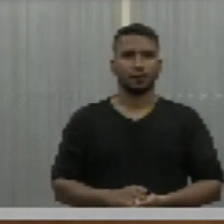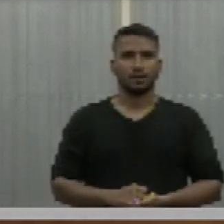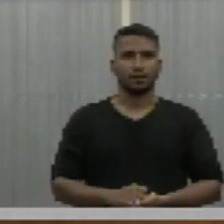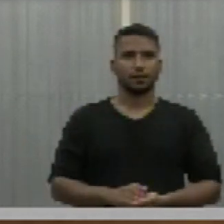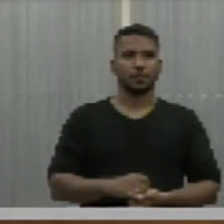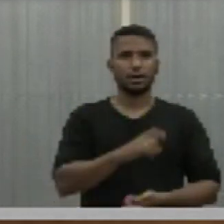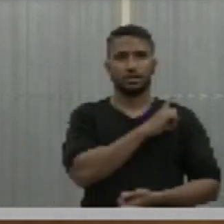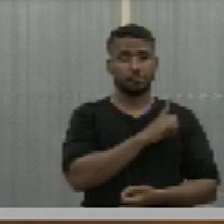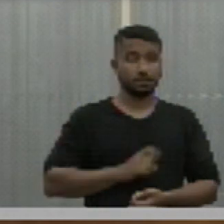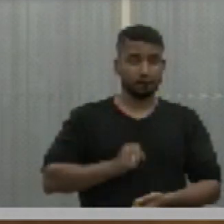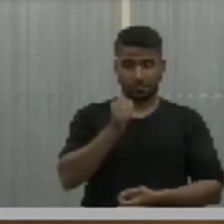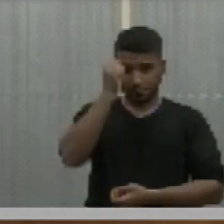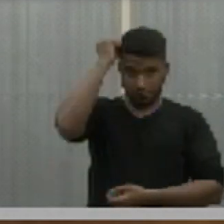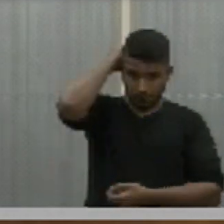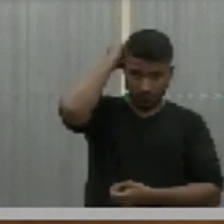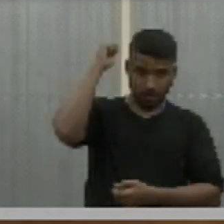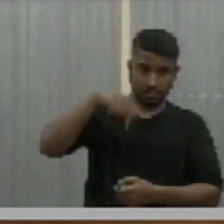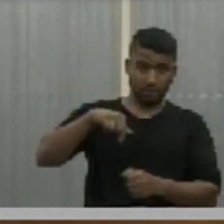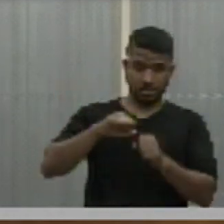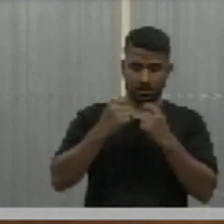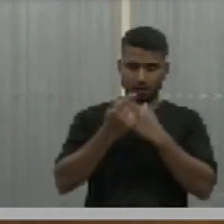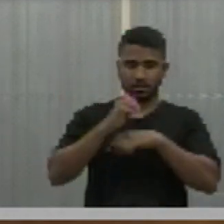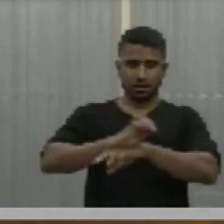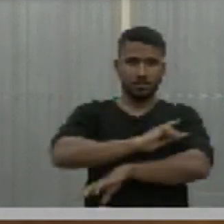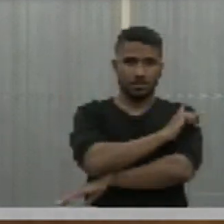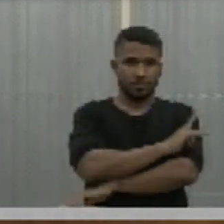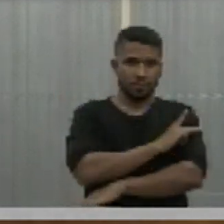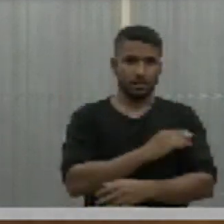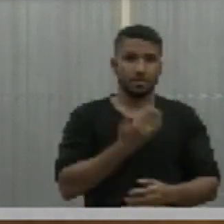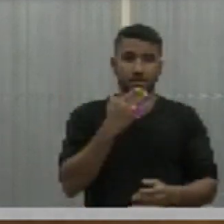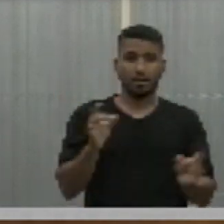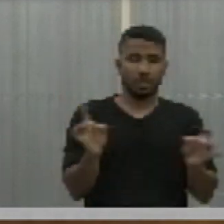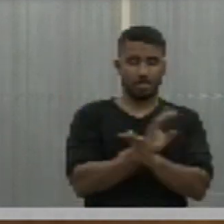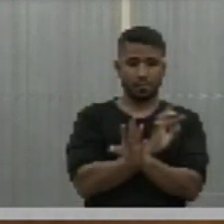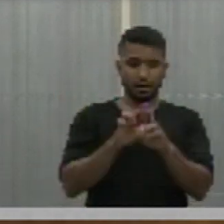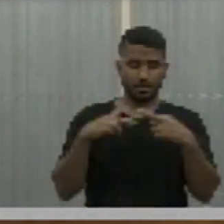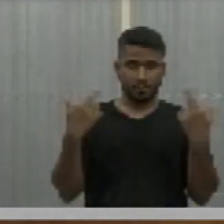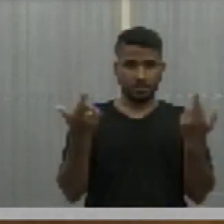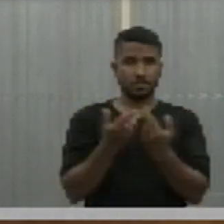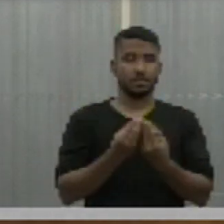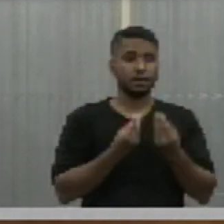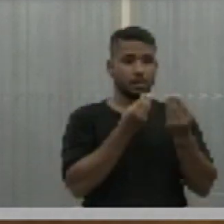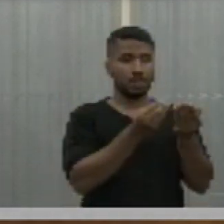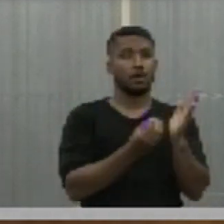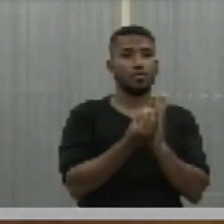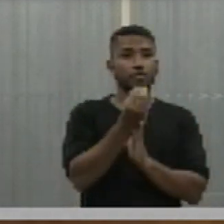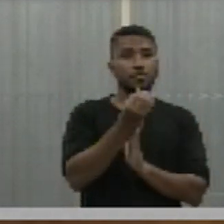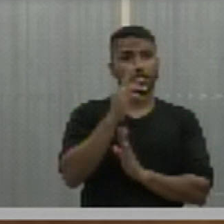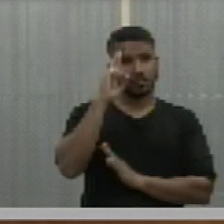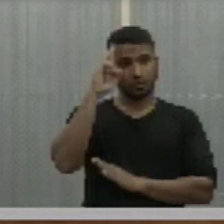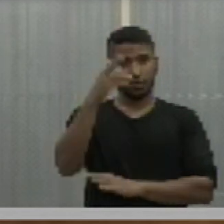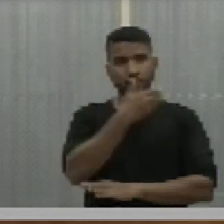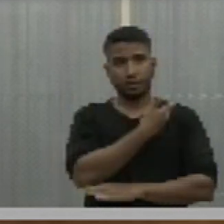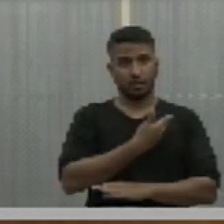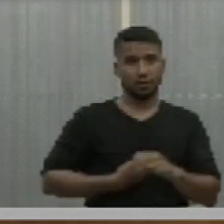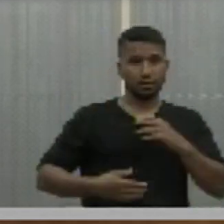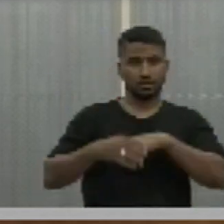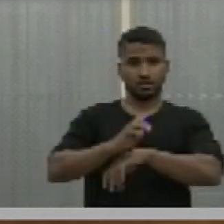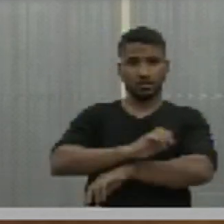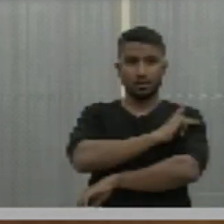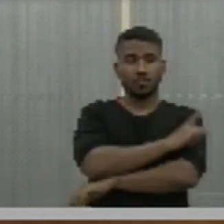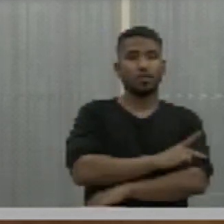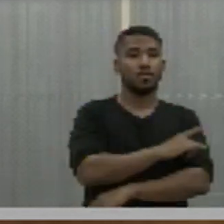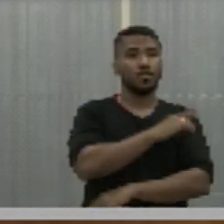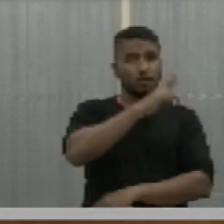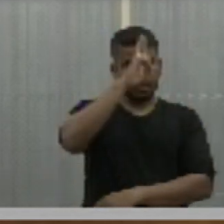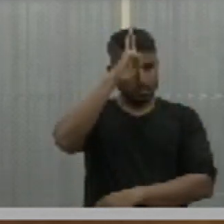Severo Eulal, deputado com assento nesta Casa Legislativa, e aqui na forma regimental, que depois de ouvir do plenário, seja encaminhado ao ofício, senatismo, senhor governador do Estado do Piauí,